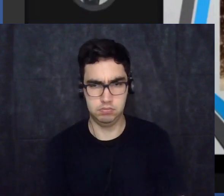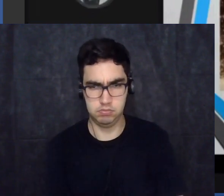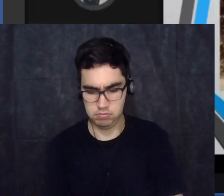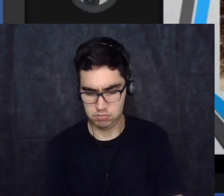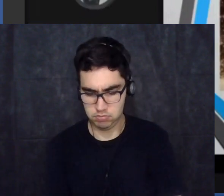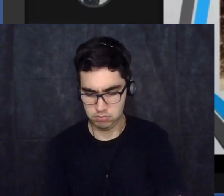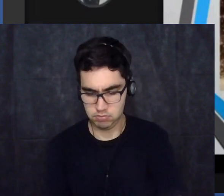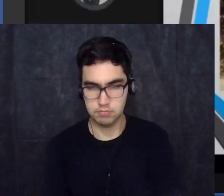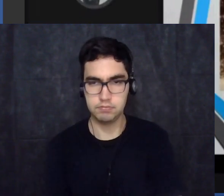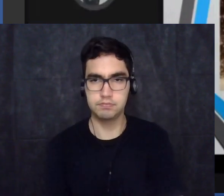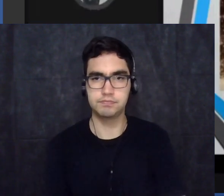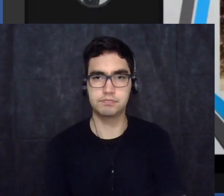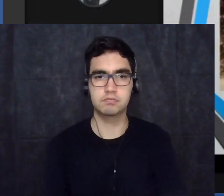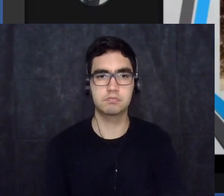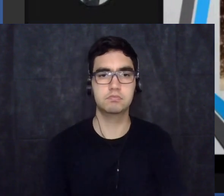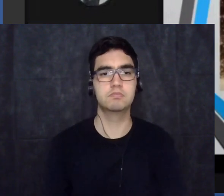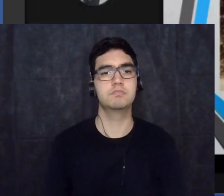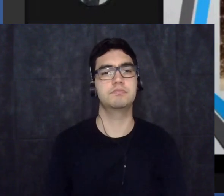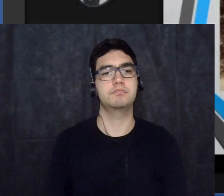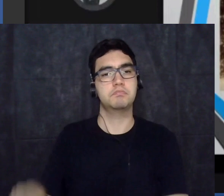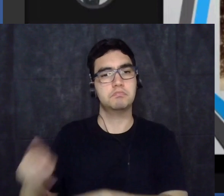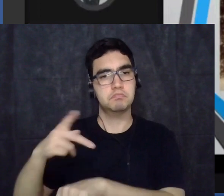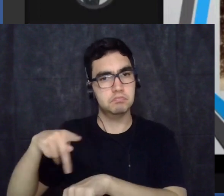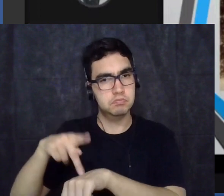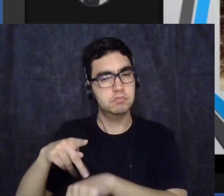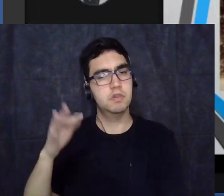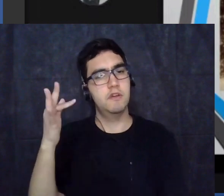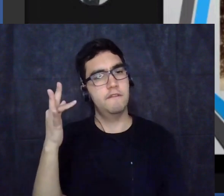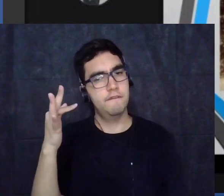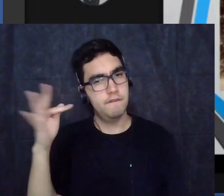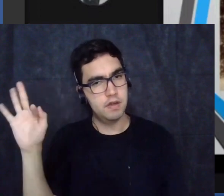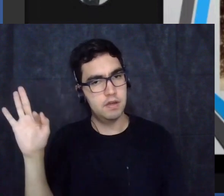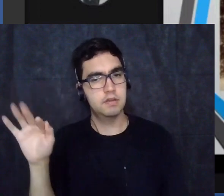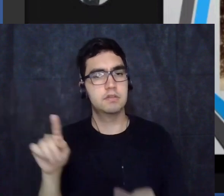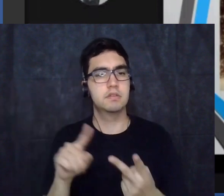franceses italianos por exemplo